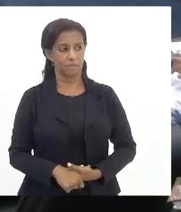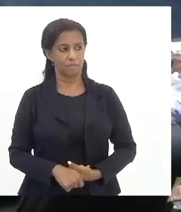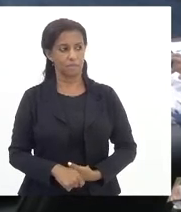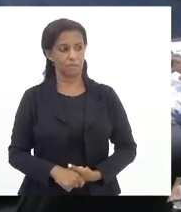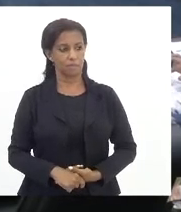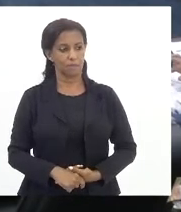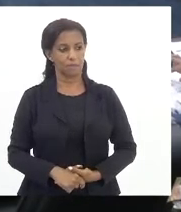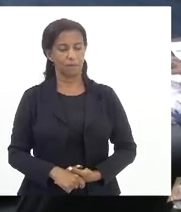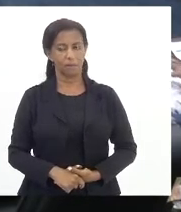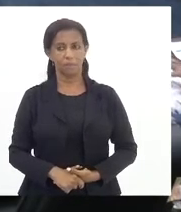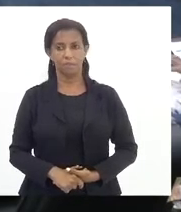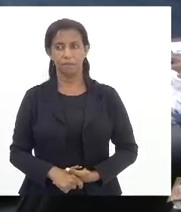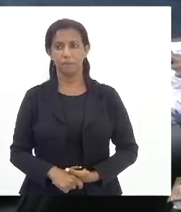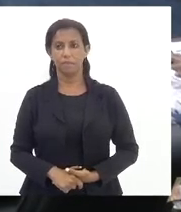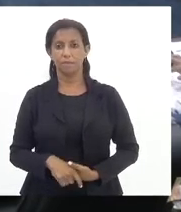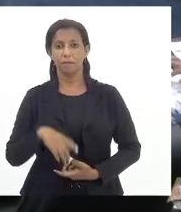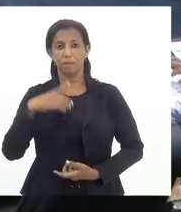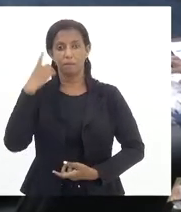Deputado Márcio.